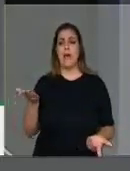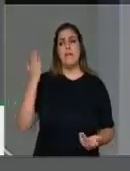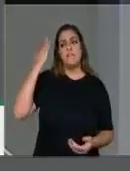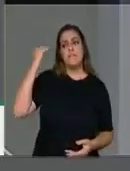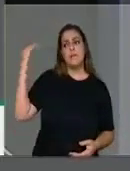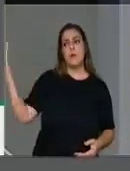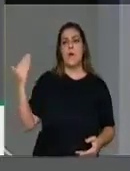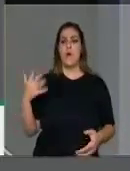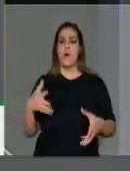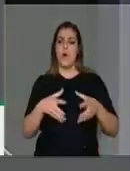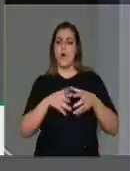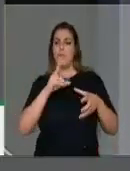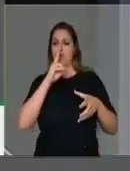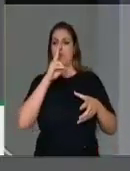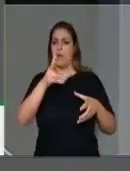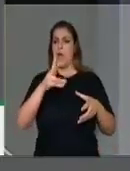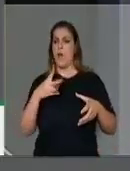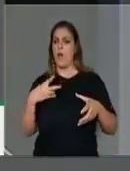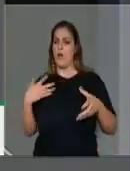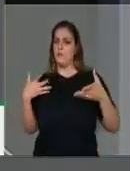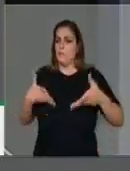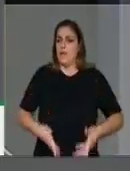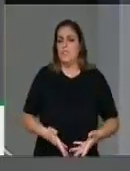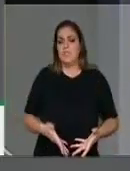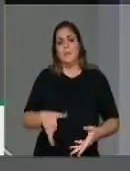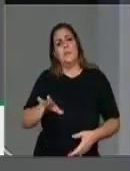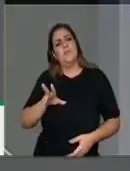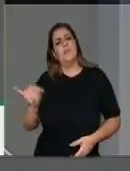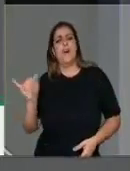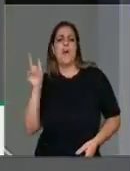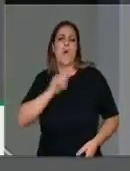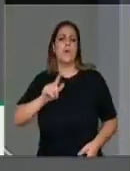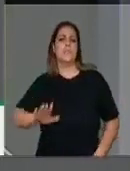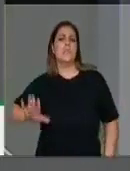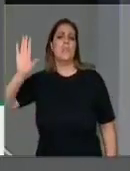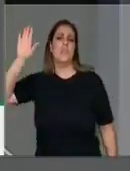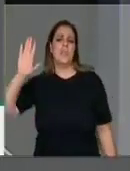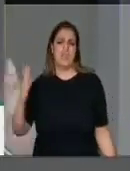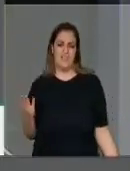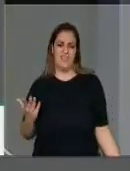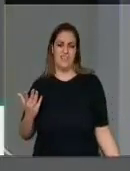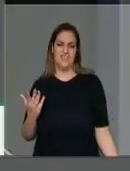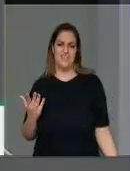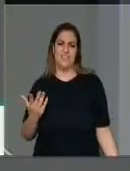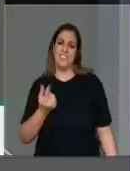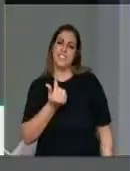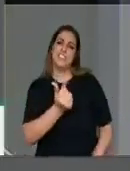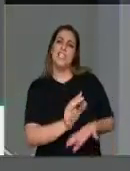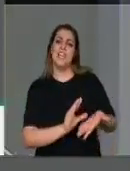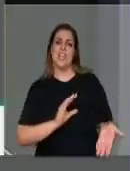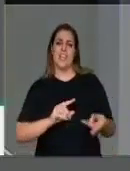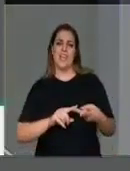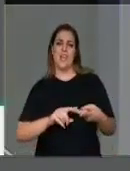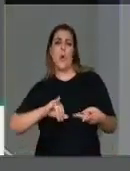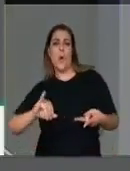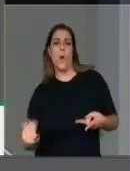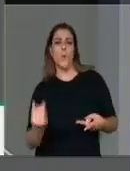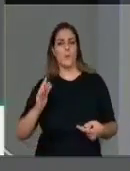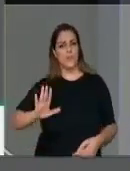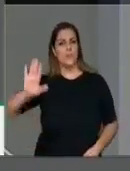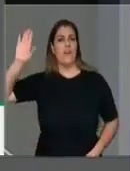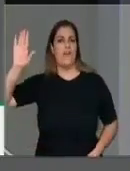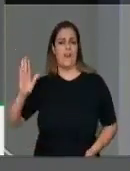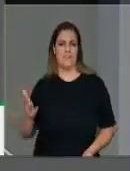serão priorizados tanto nos recursos administrados quanto na possibilidade de candidatura.